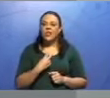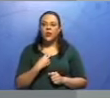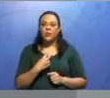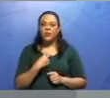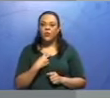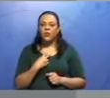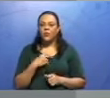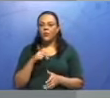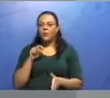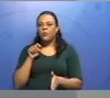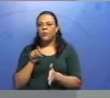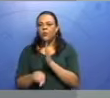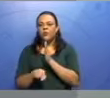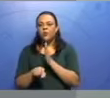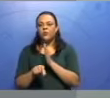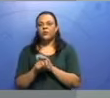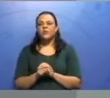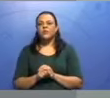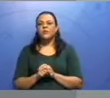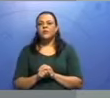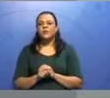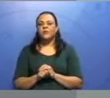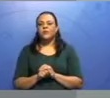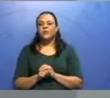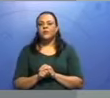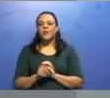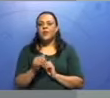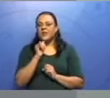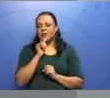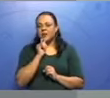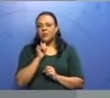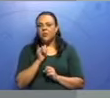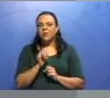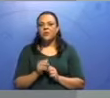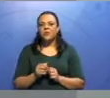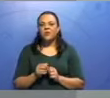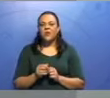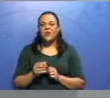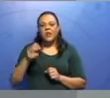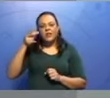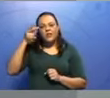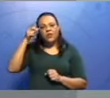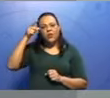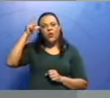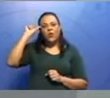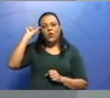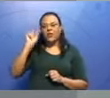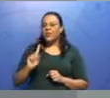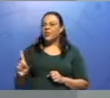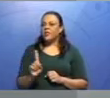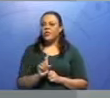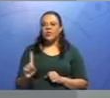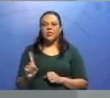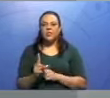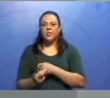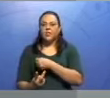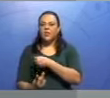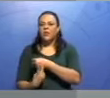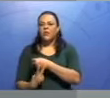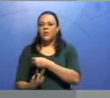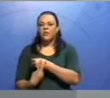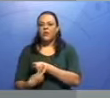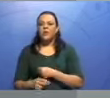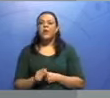verbo para achar uma expressão como ontem, por exemplo, porque aí é um adverbio. Ou adverbio, ou locução